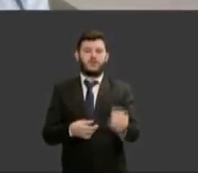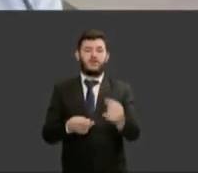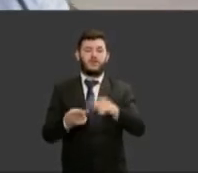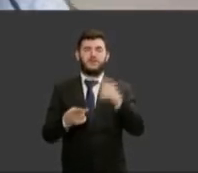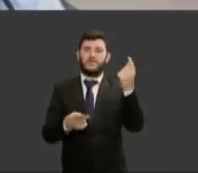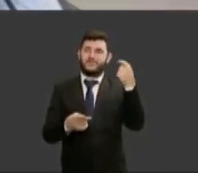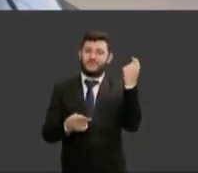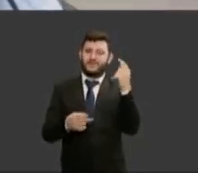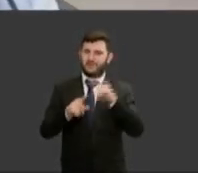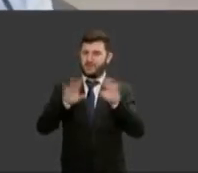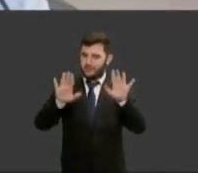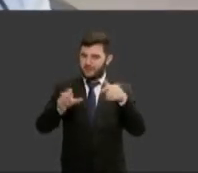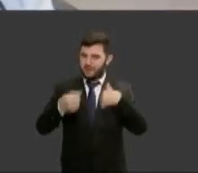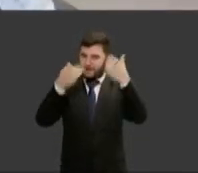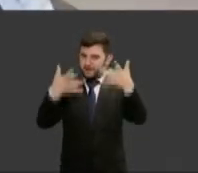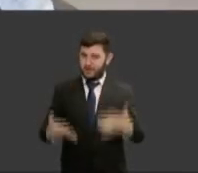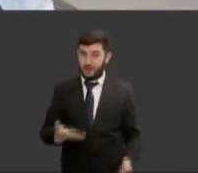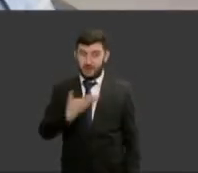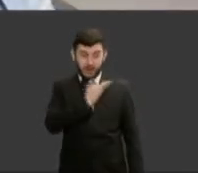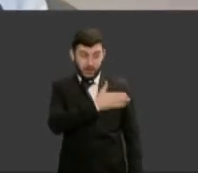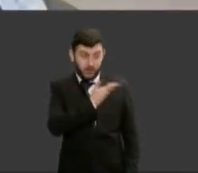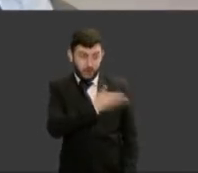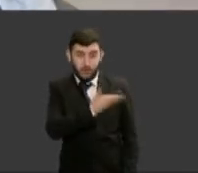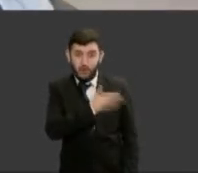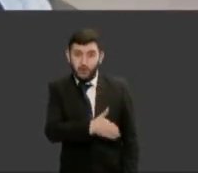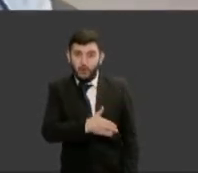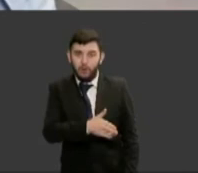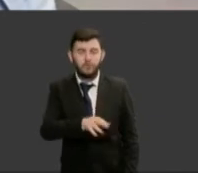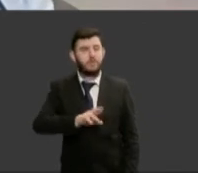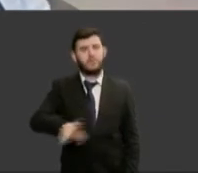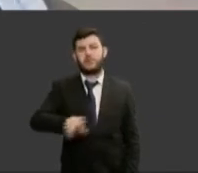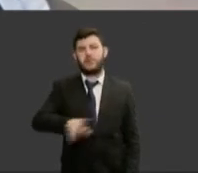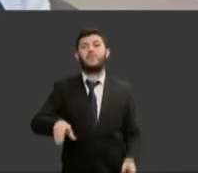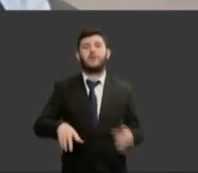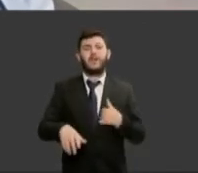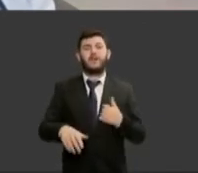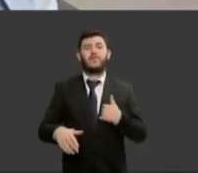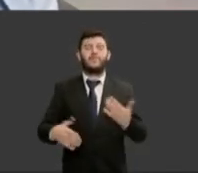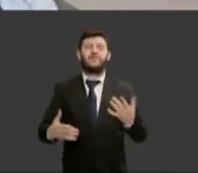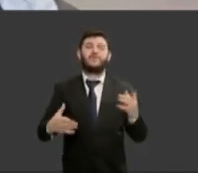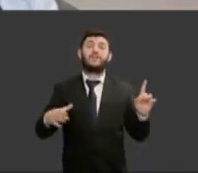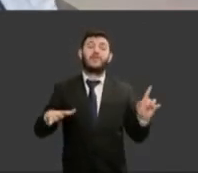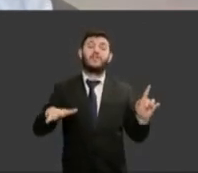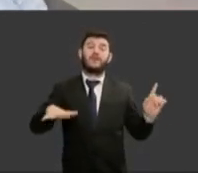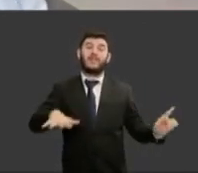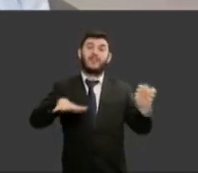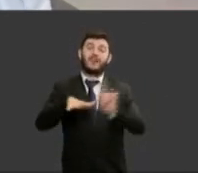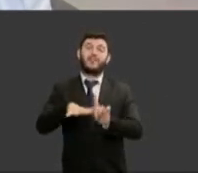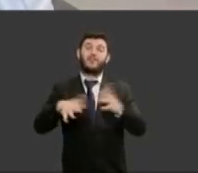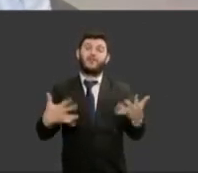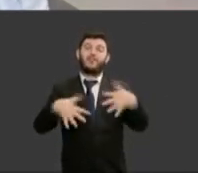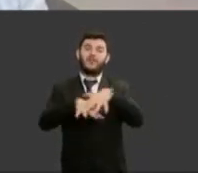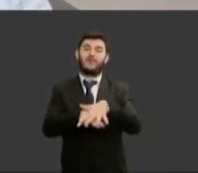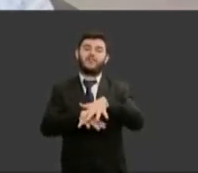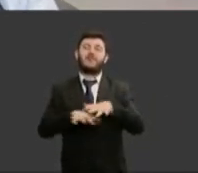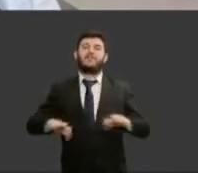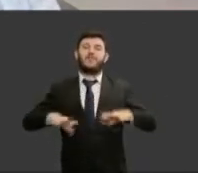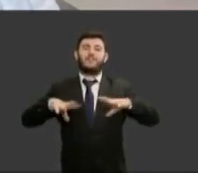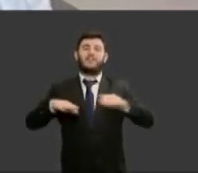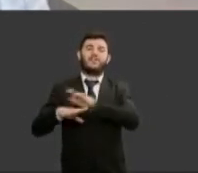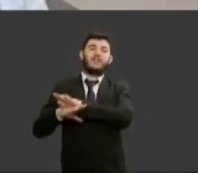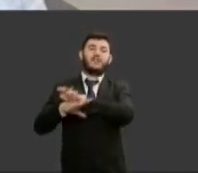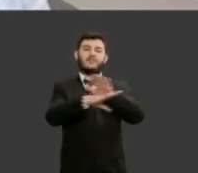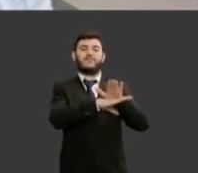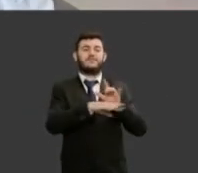dizer que eu não excluo eu sempre incluo eu sou uma mulher que gosta de incluir todos ajudar a